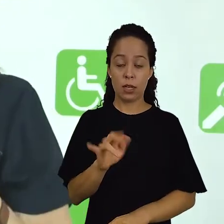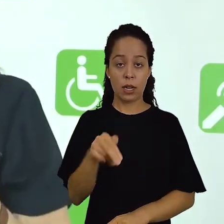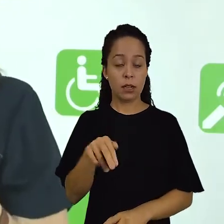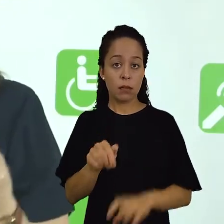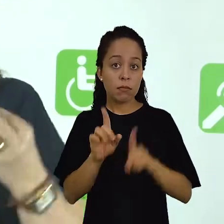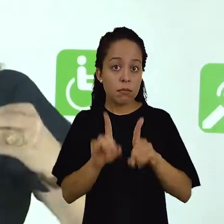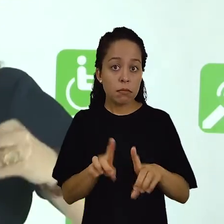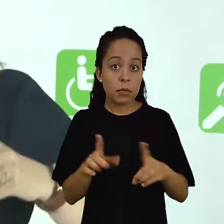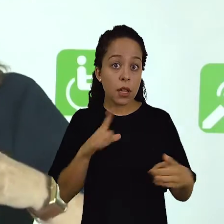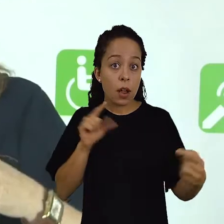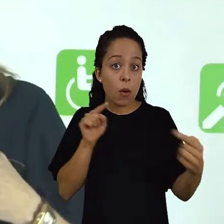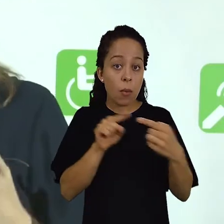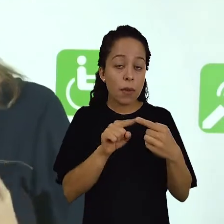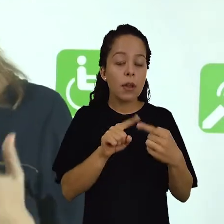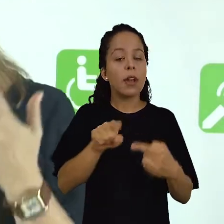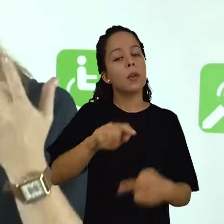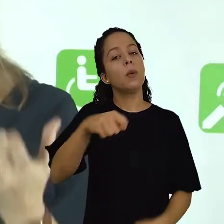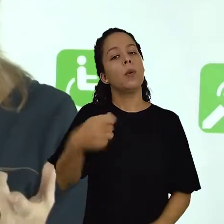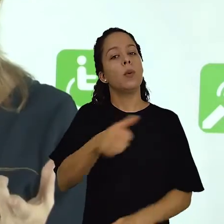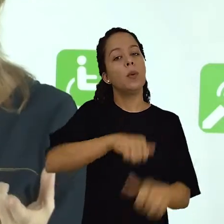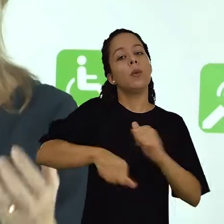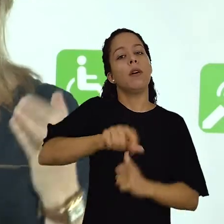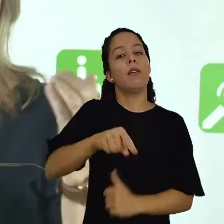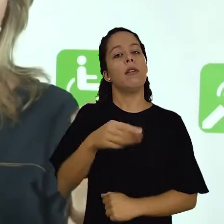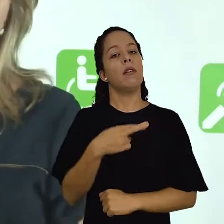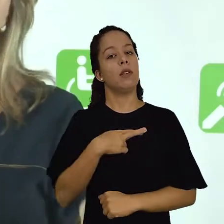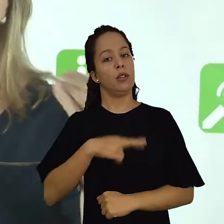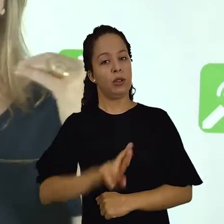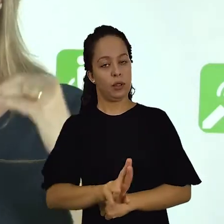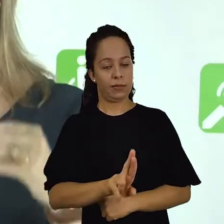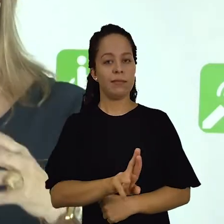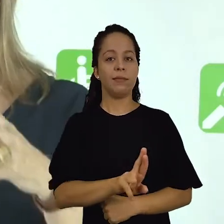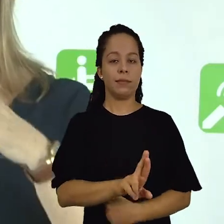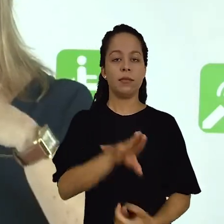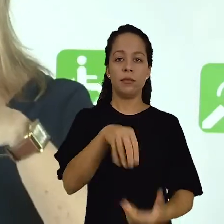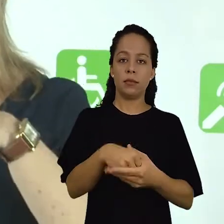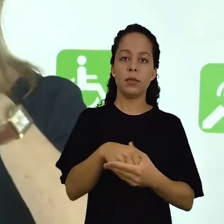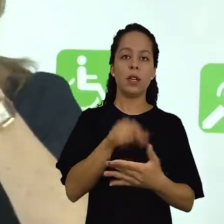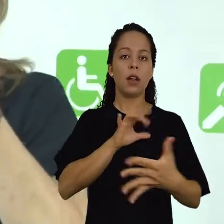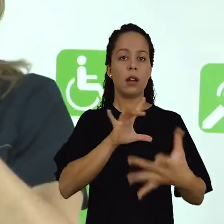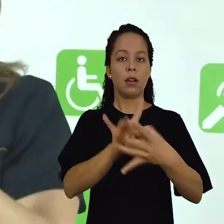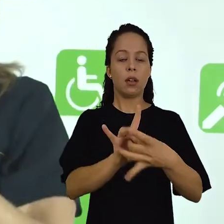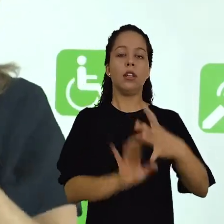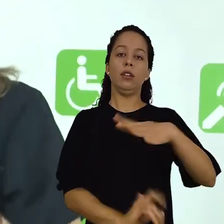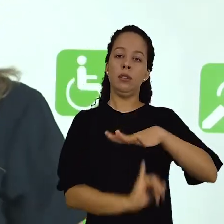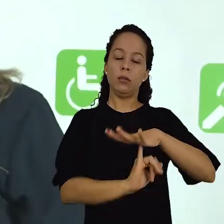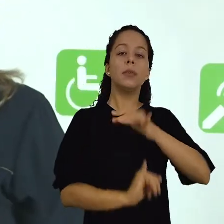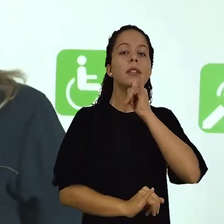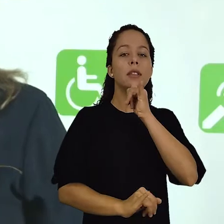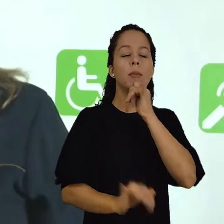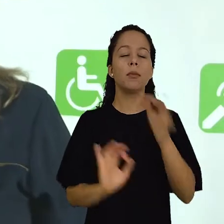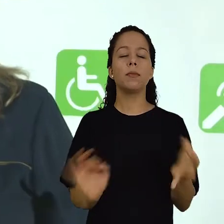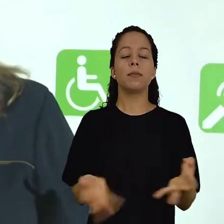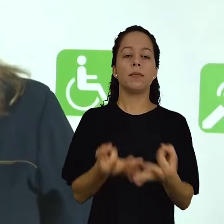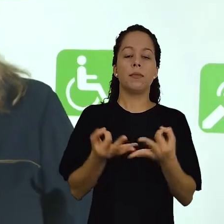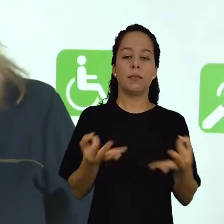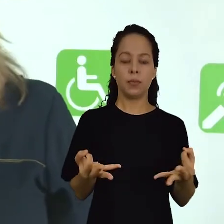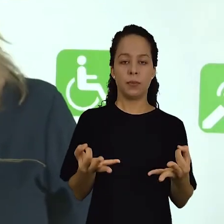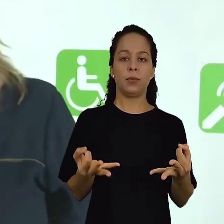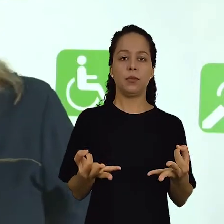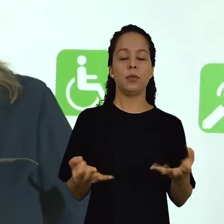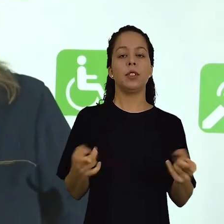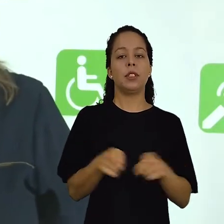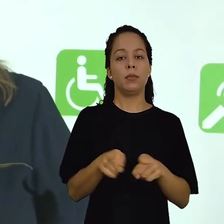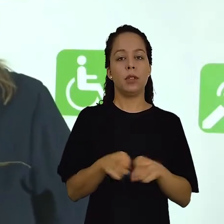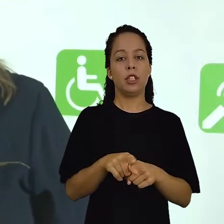este conhecimento transforma-se em uma religião, que às vezes é institucionalizada, como por exemplo, o budismo,